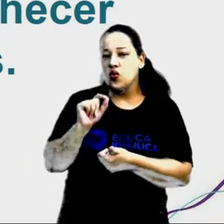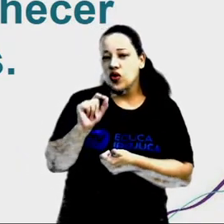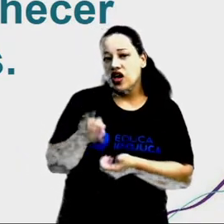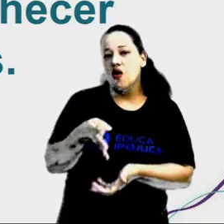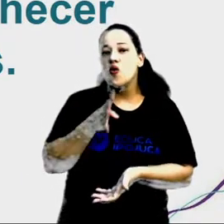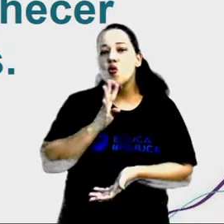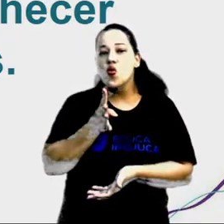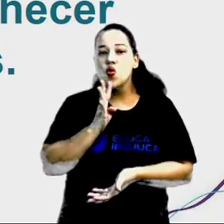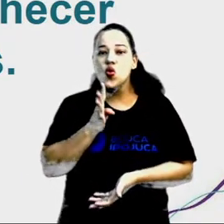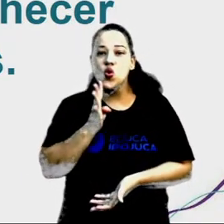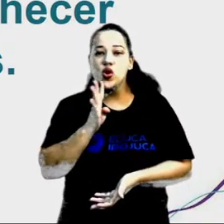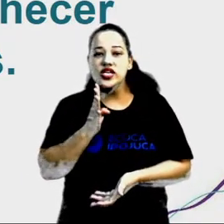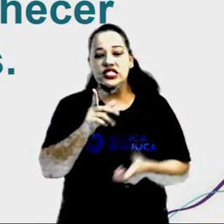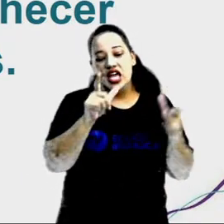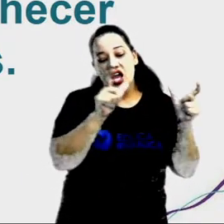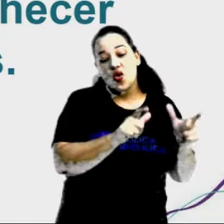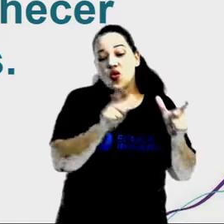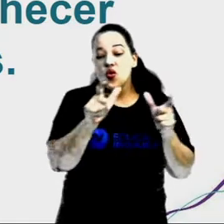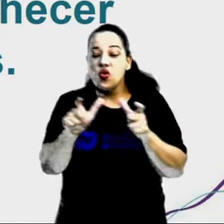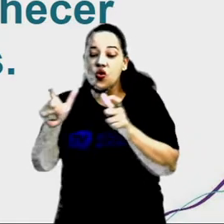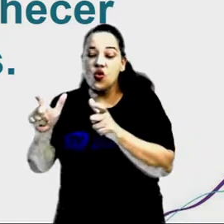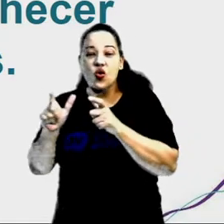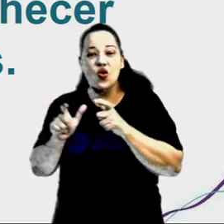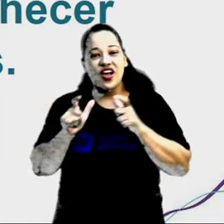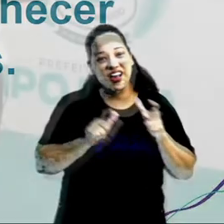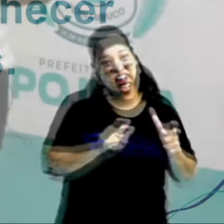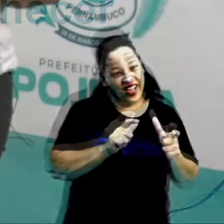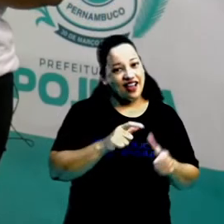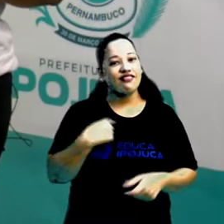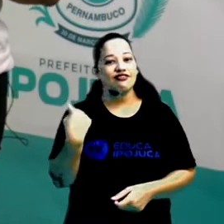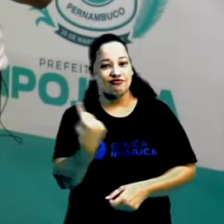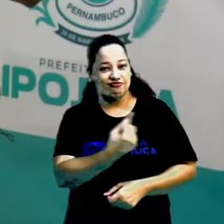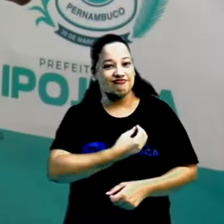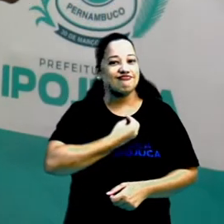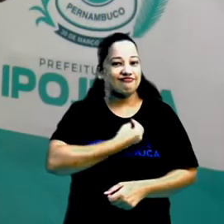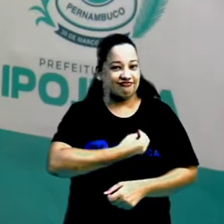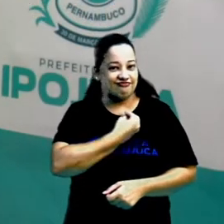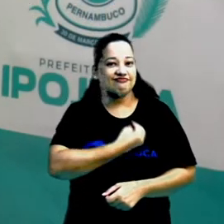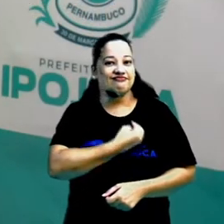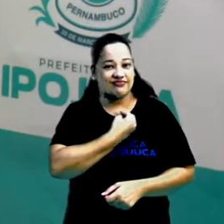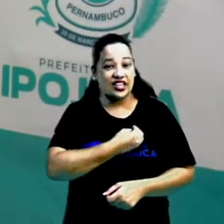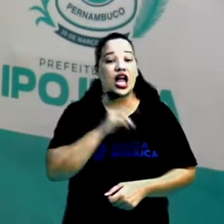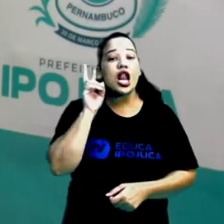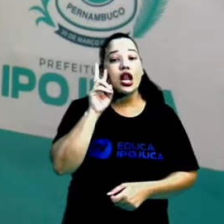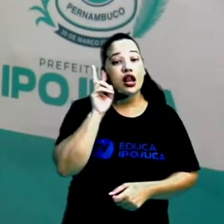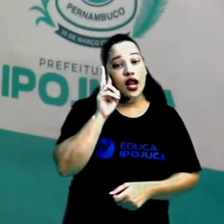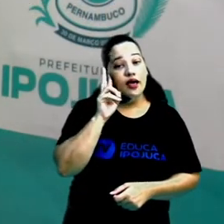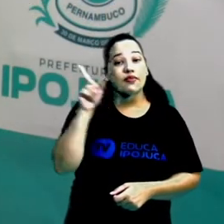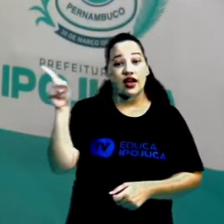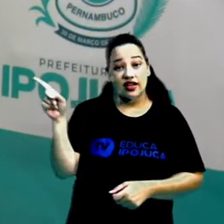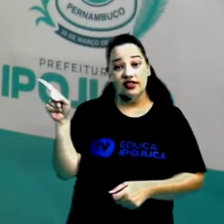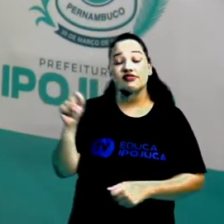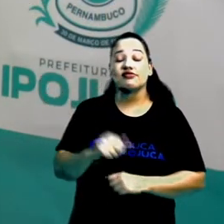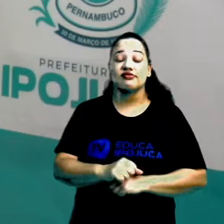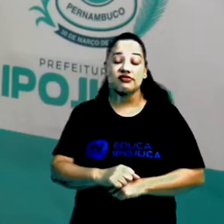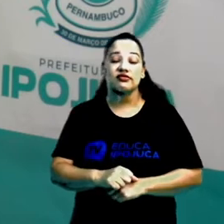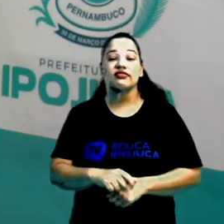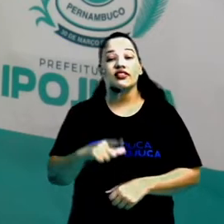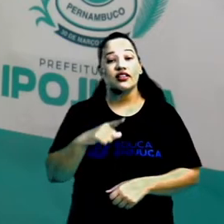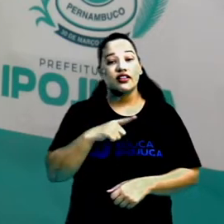melhor os lugares onde vivemos. Você lembra que na história podemos